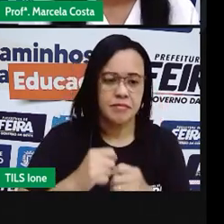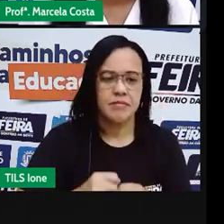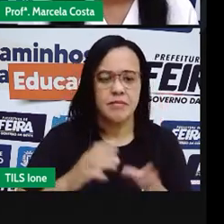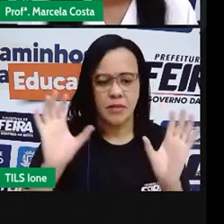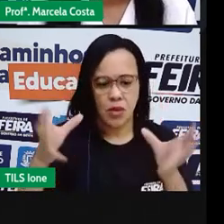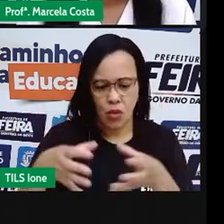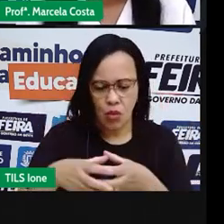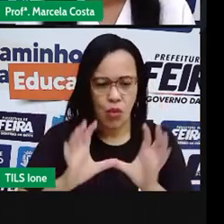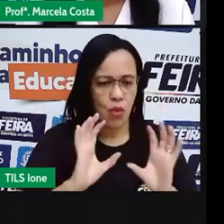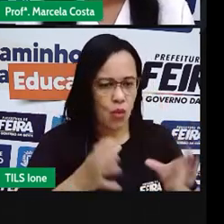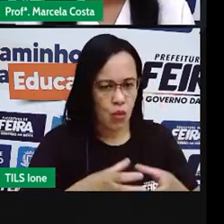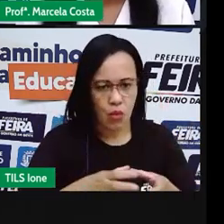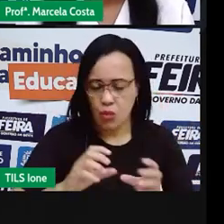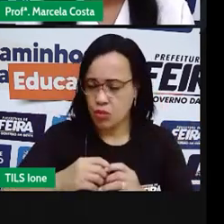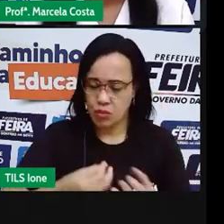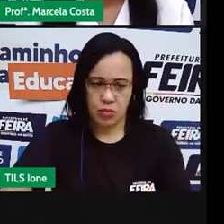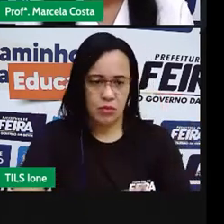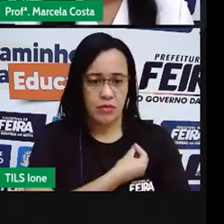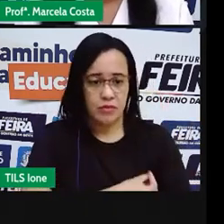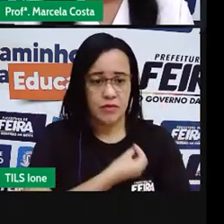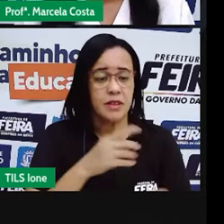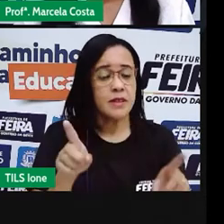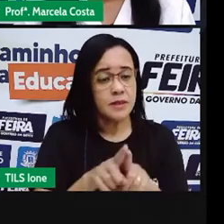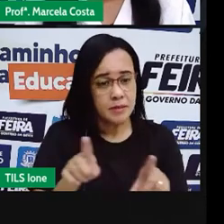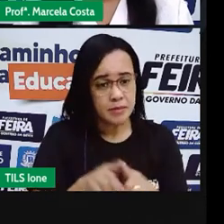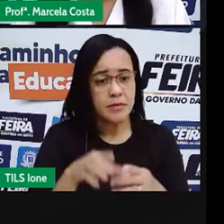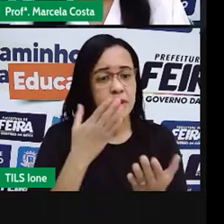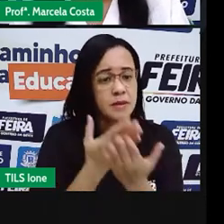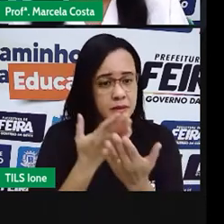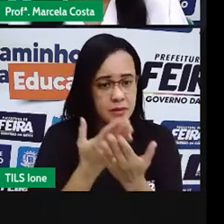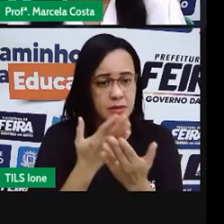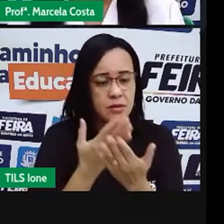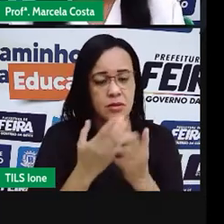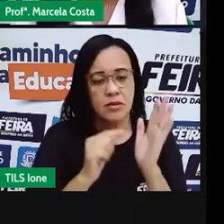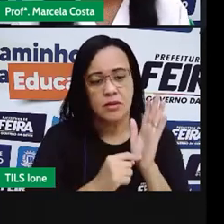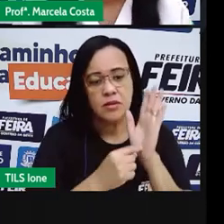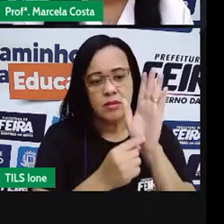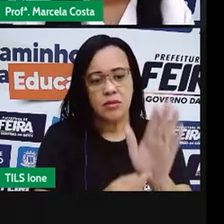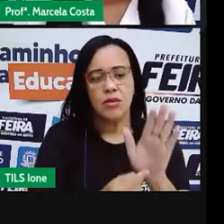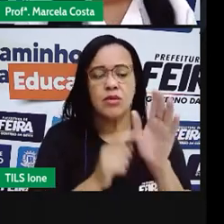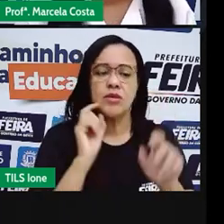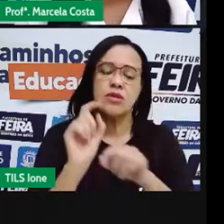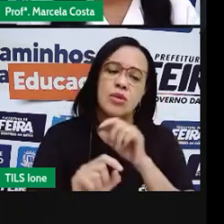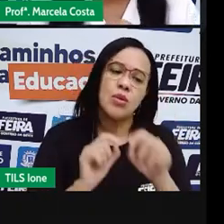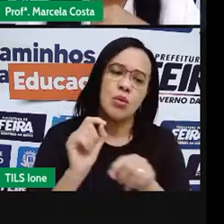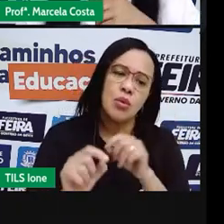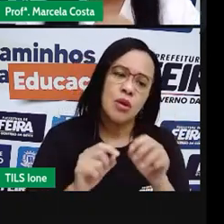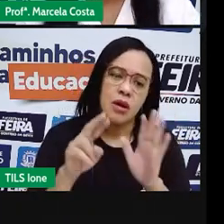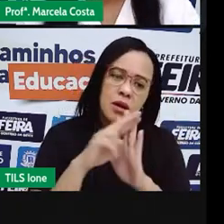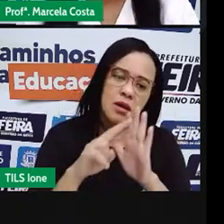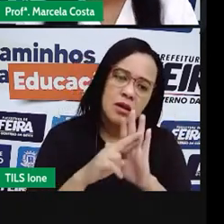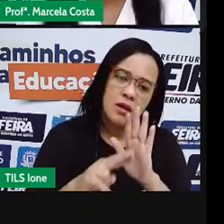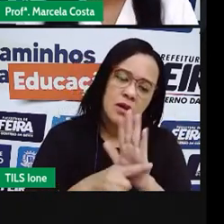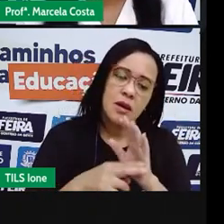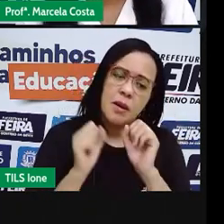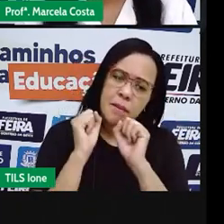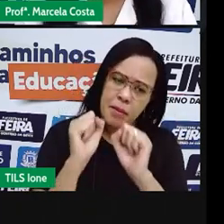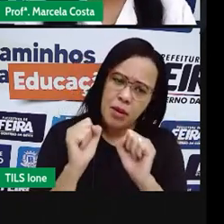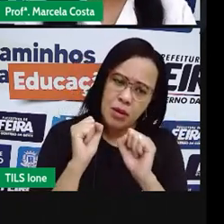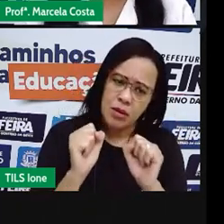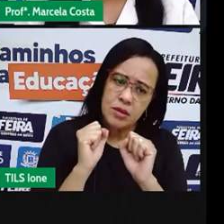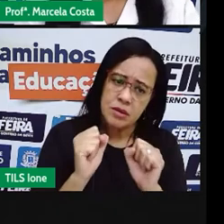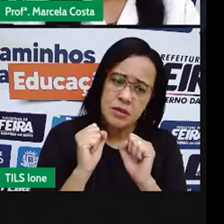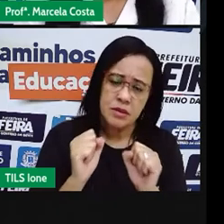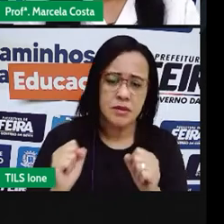ver aí na escola. tá certo? Eu vou mostrar para vocês algumas regras que podem ser feitas